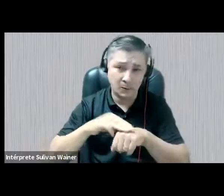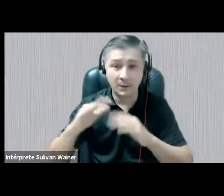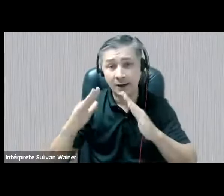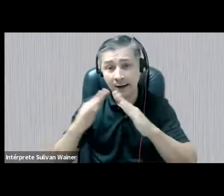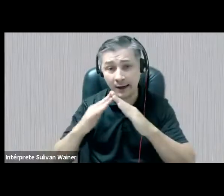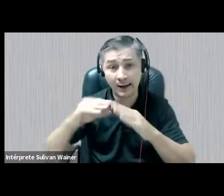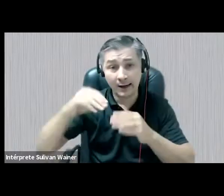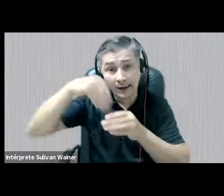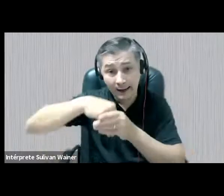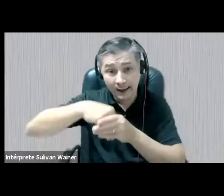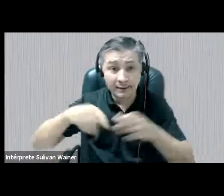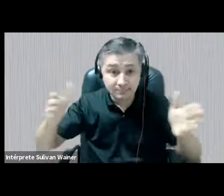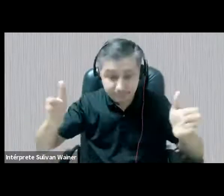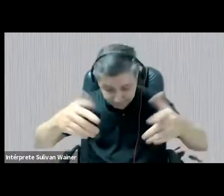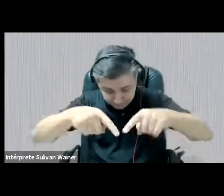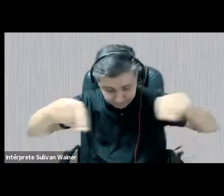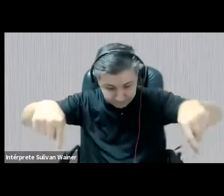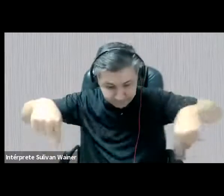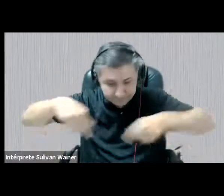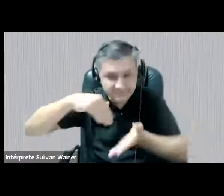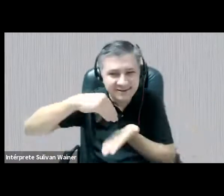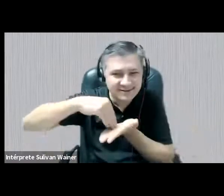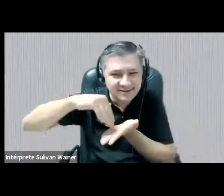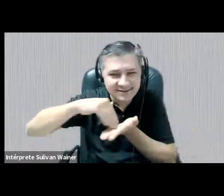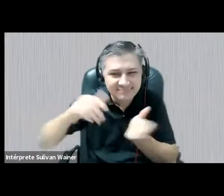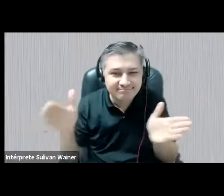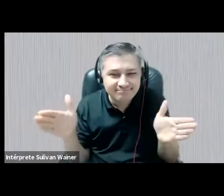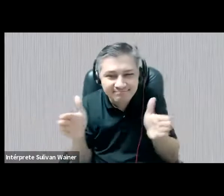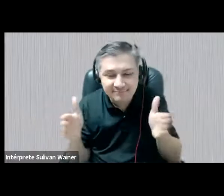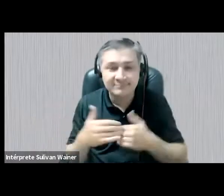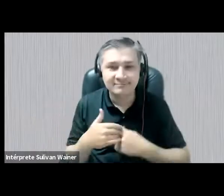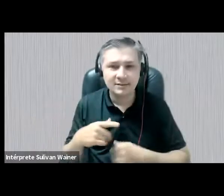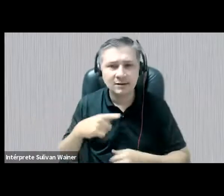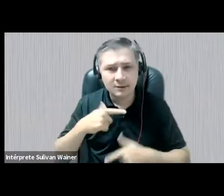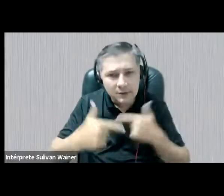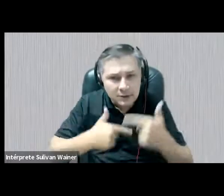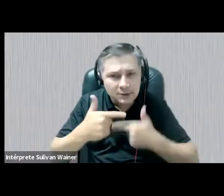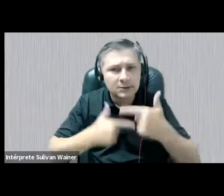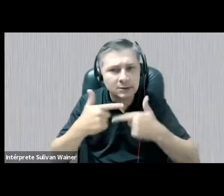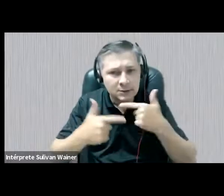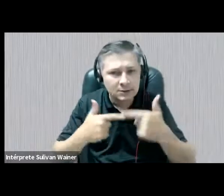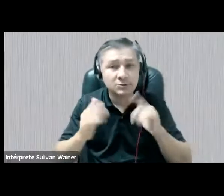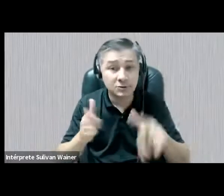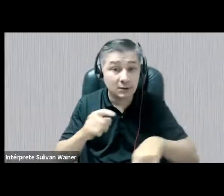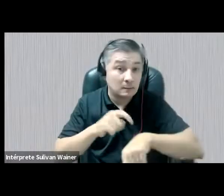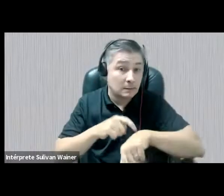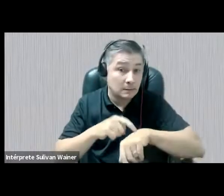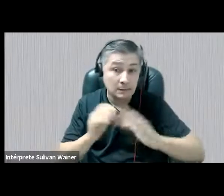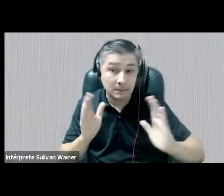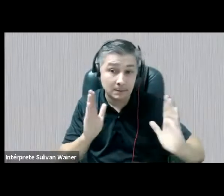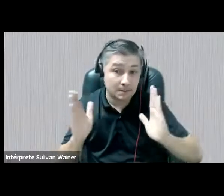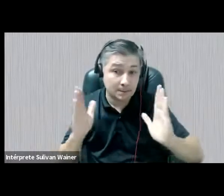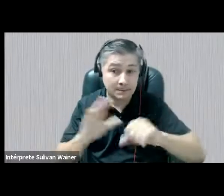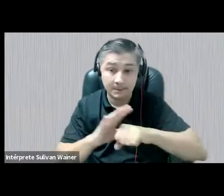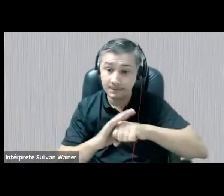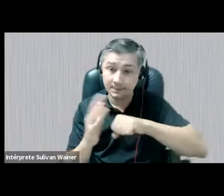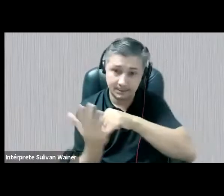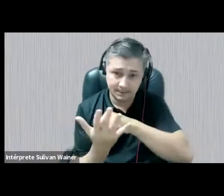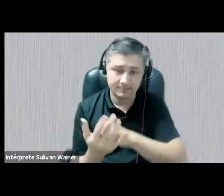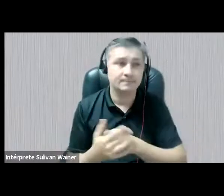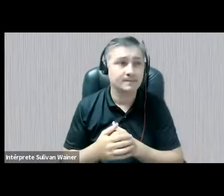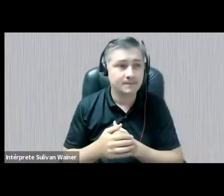mini-escritório, onde eu tenho trabalhado durante todo o período da pandemia.